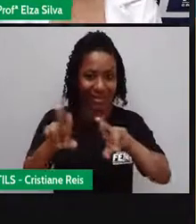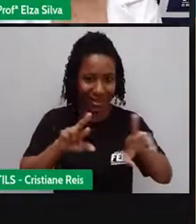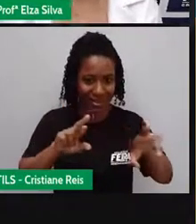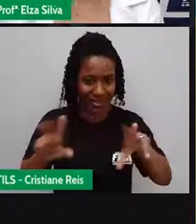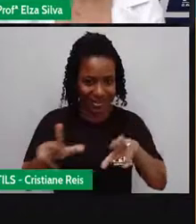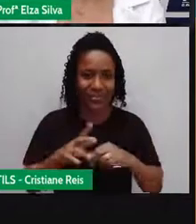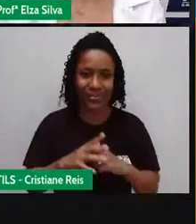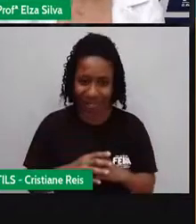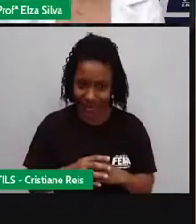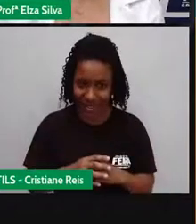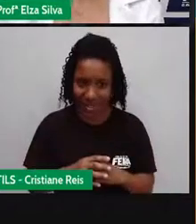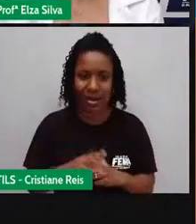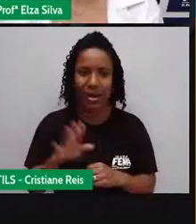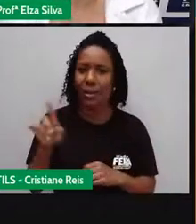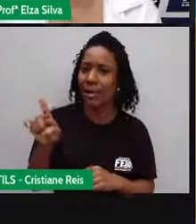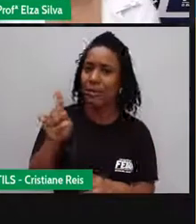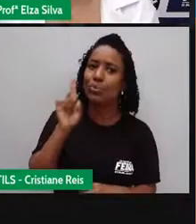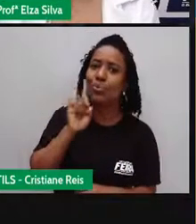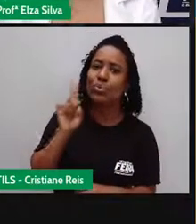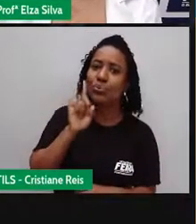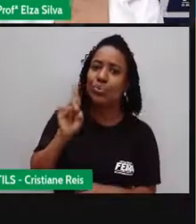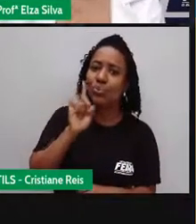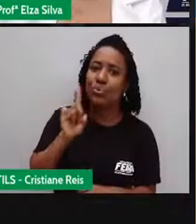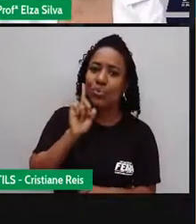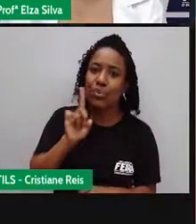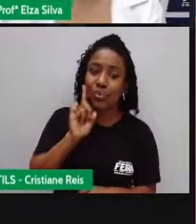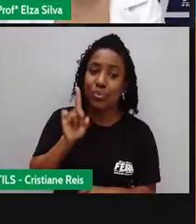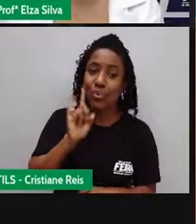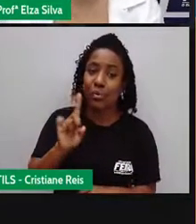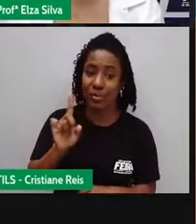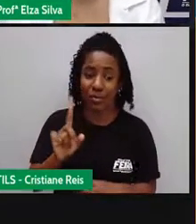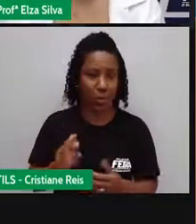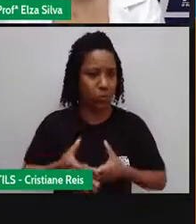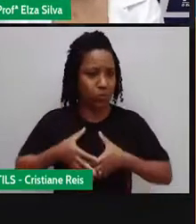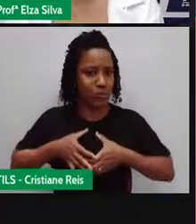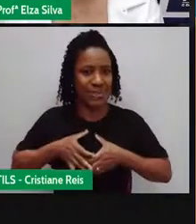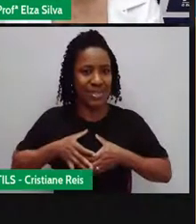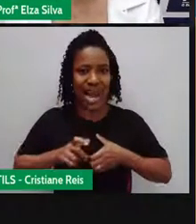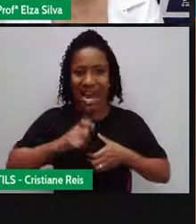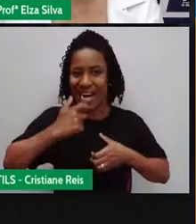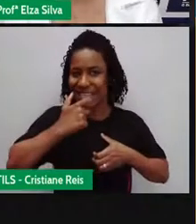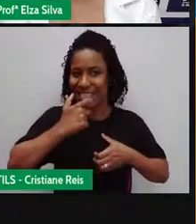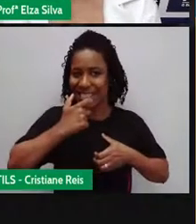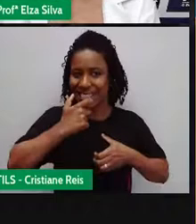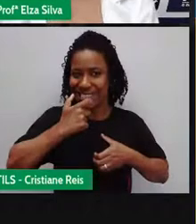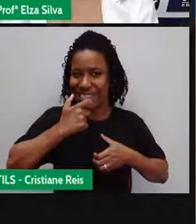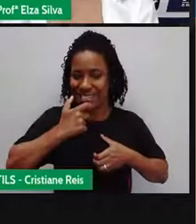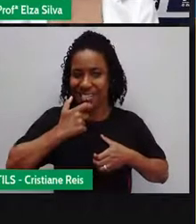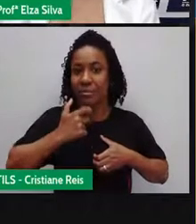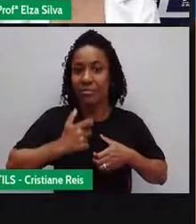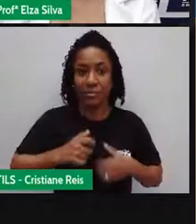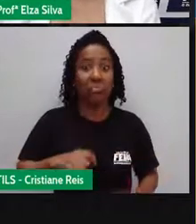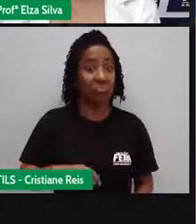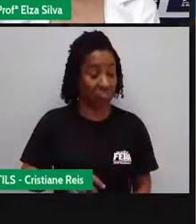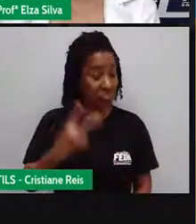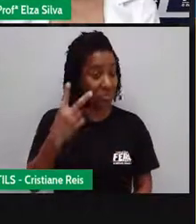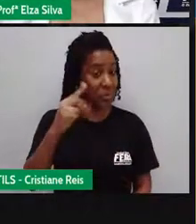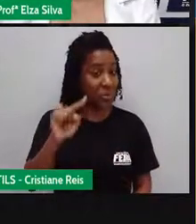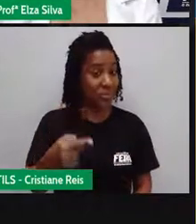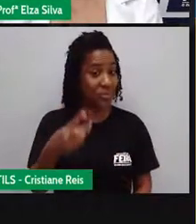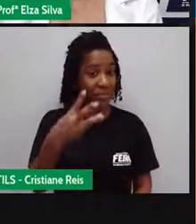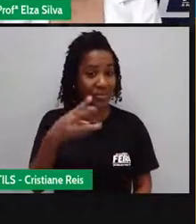no caso os Estados Unidos, é o país que tem o maior número de medalhas, aproximadamente 2.399.